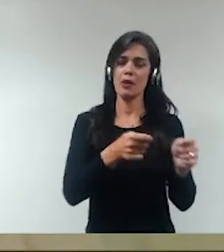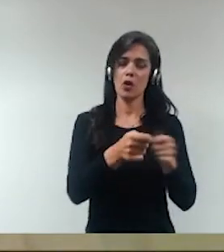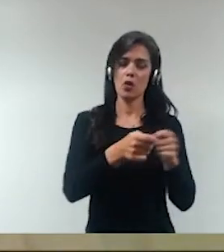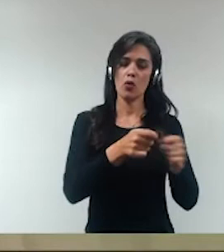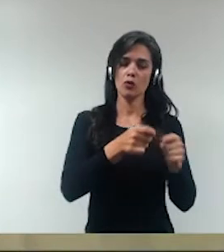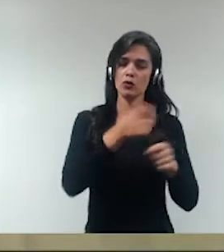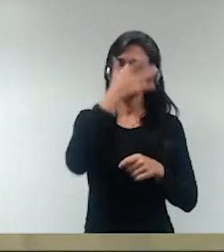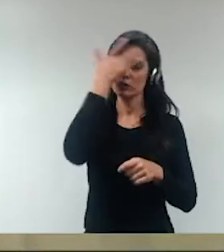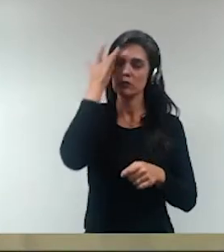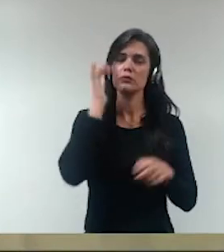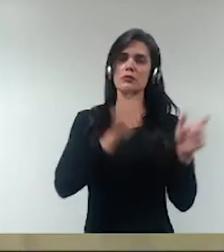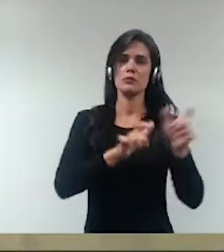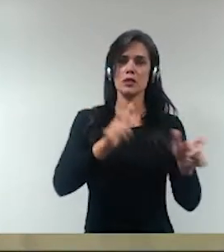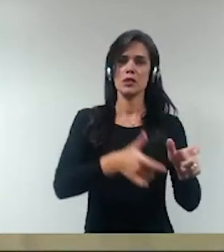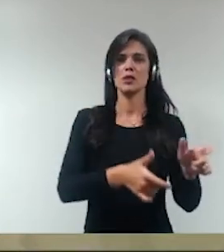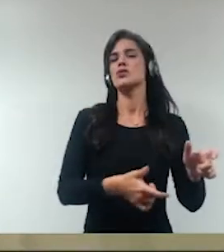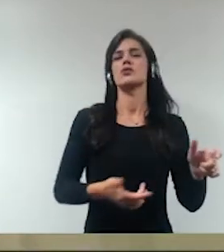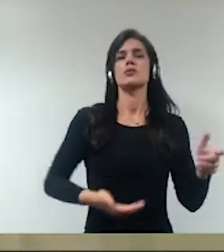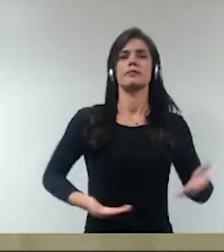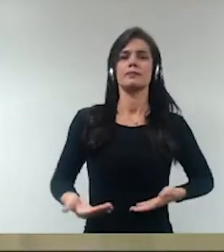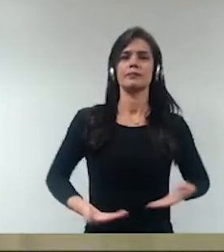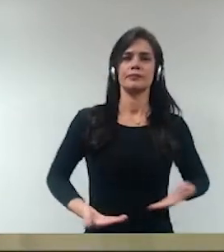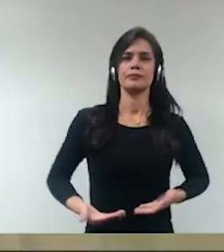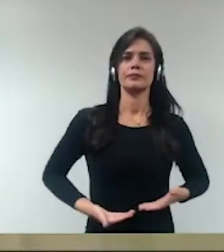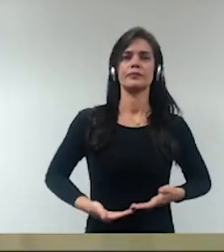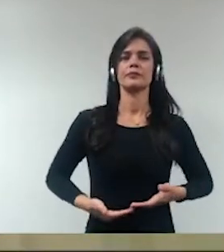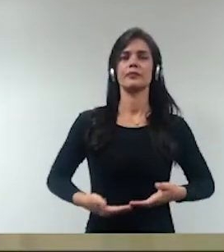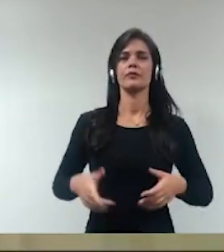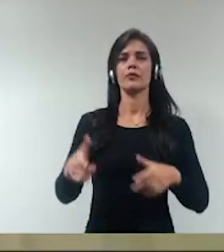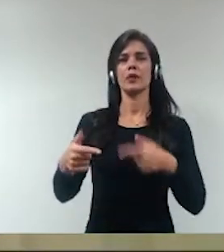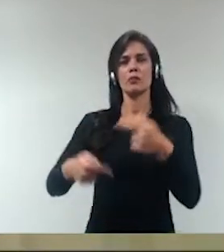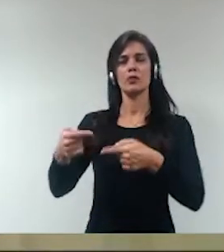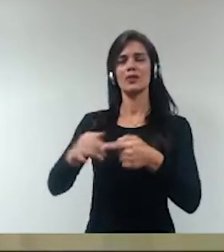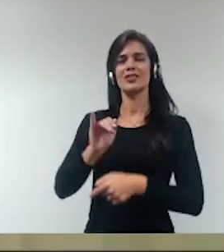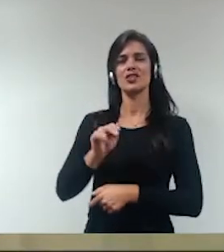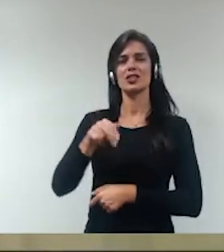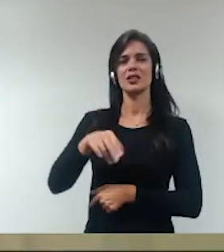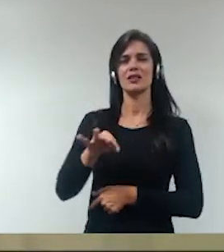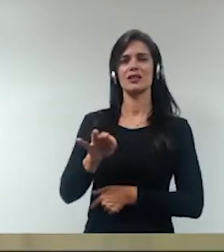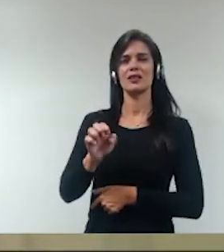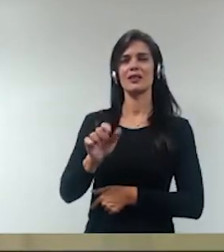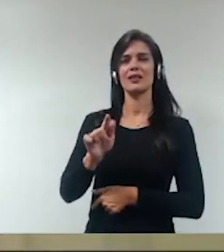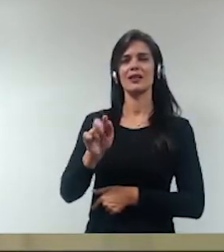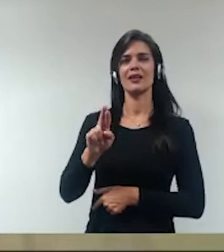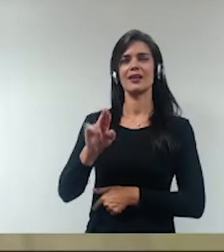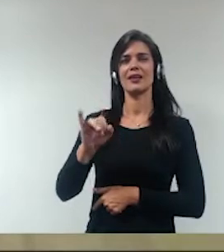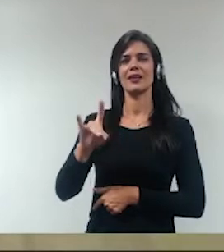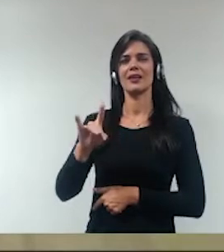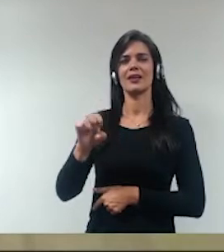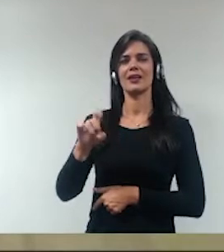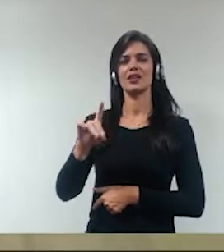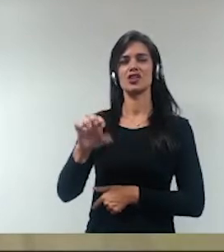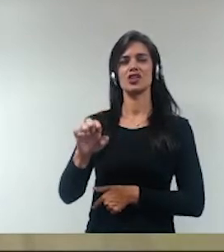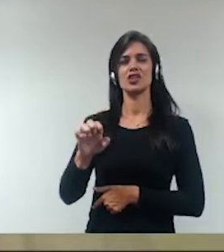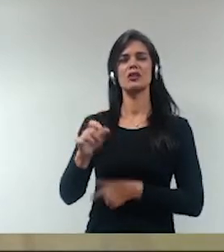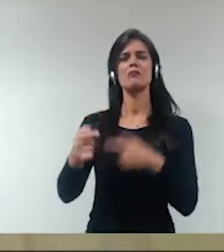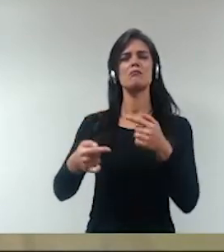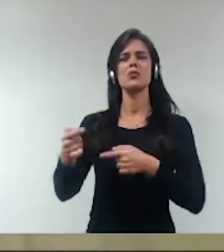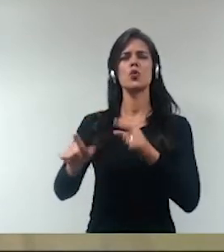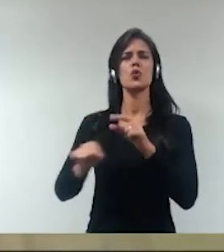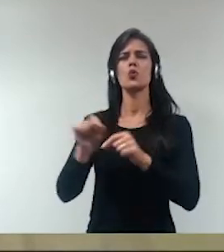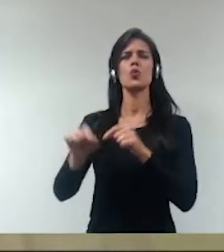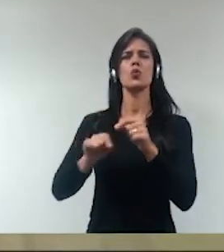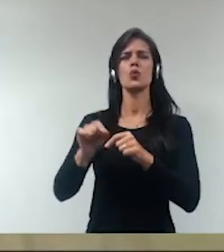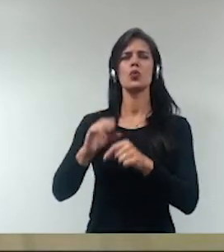agentes públicos com adoção de políticas de integridade. Que políticas são essas? É o que nós vamos ver à frente, são as chamadas políticas de compliance.